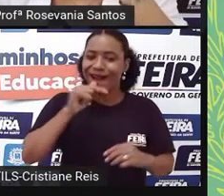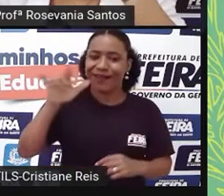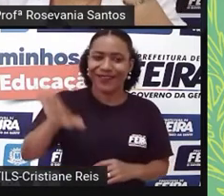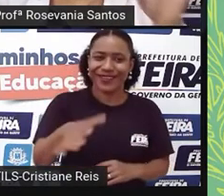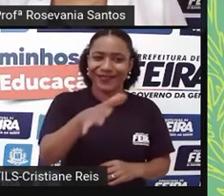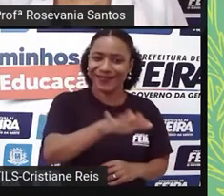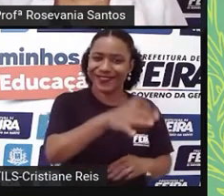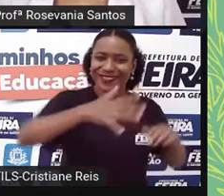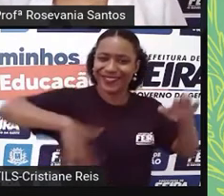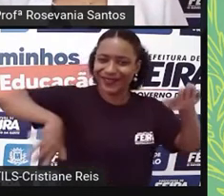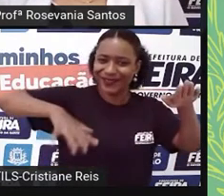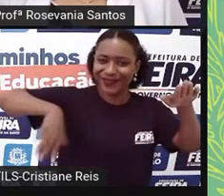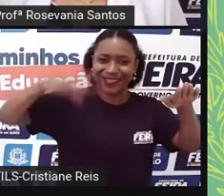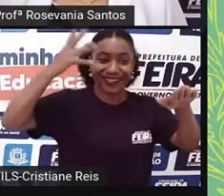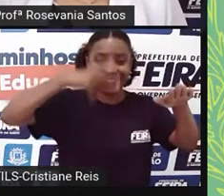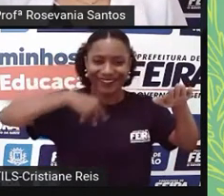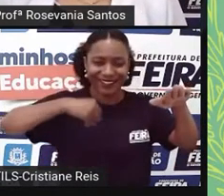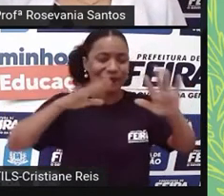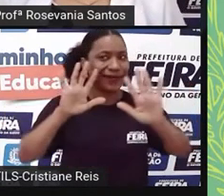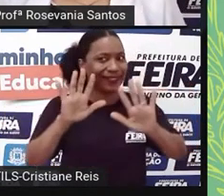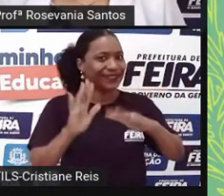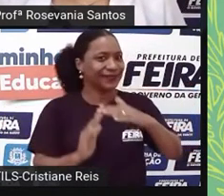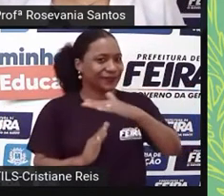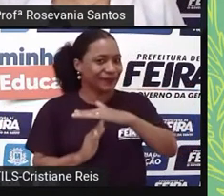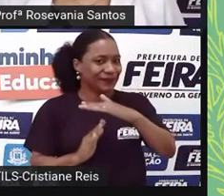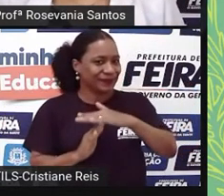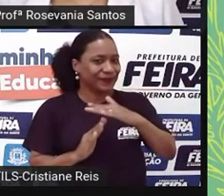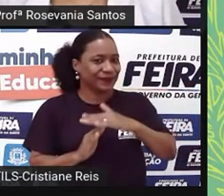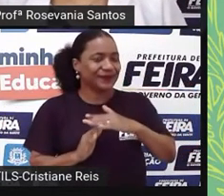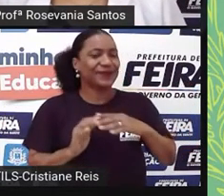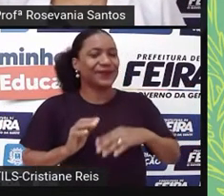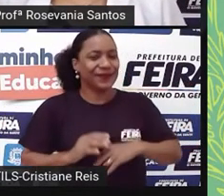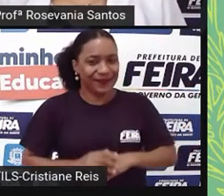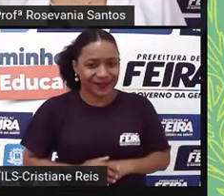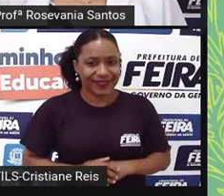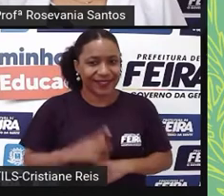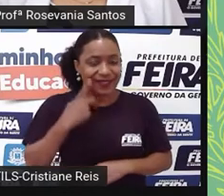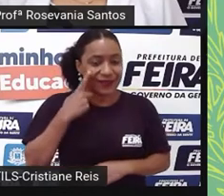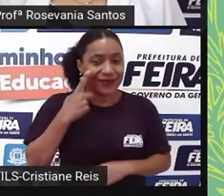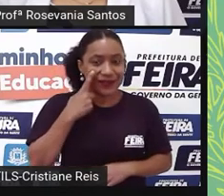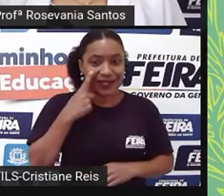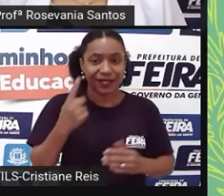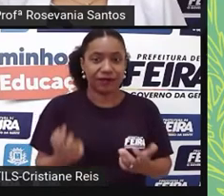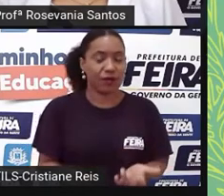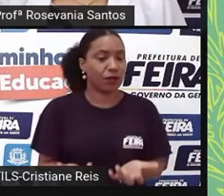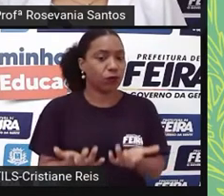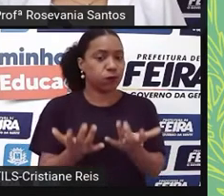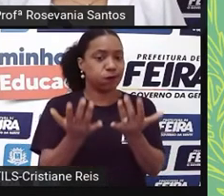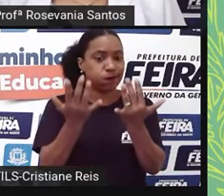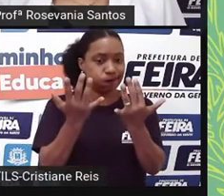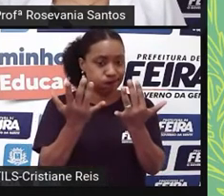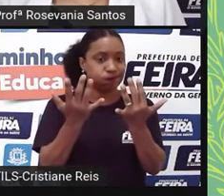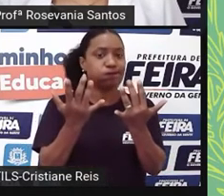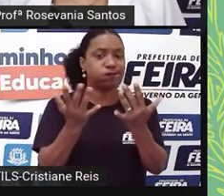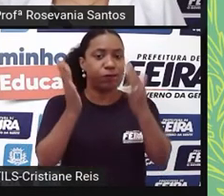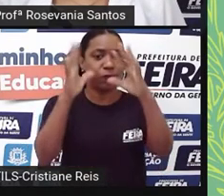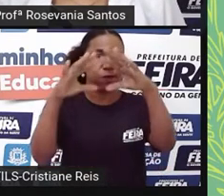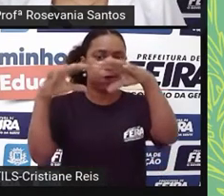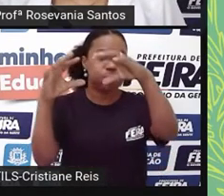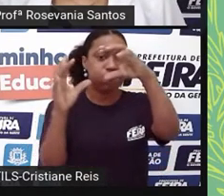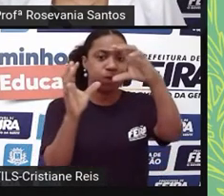esquecer um momentinho da praia agora. Então, formam aqui, né, essas nuvens, e aí ela acaba, né,